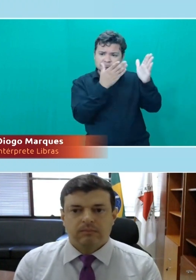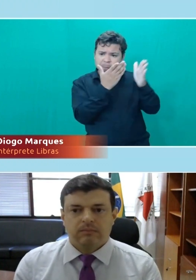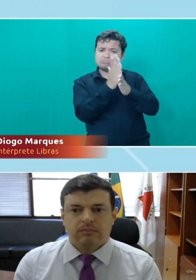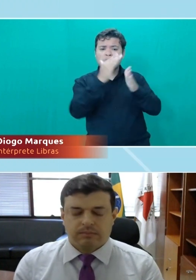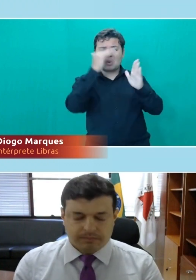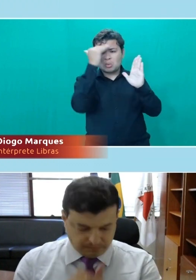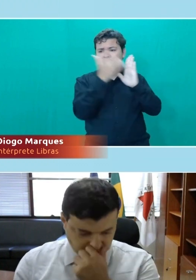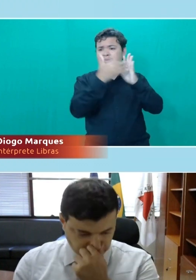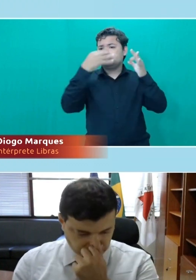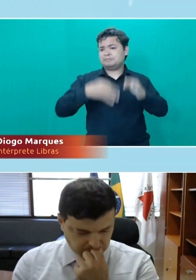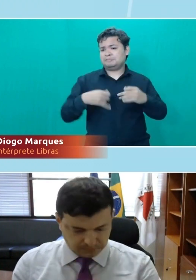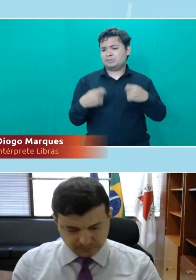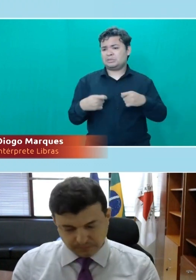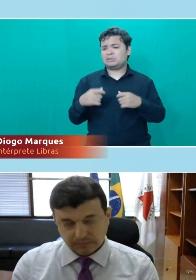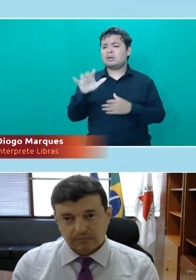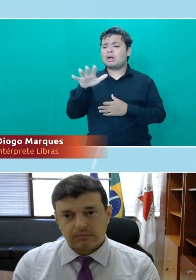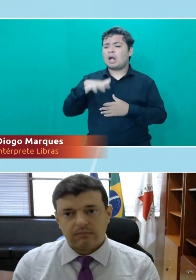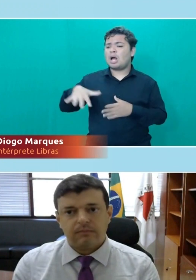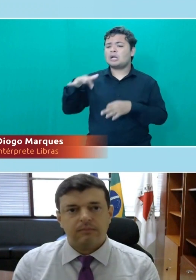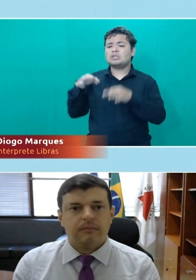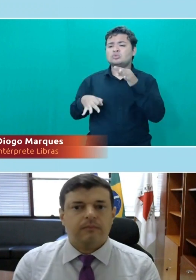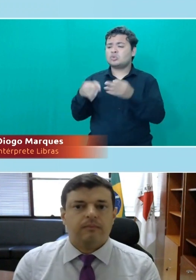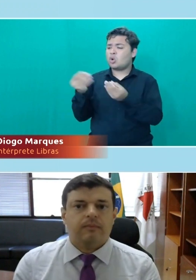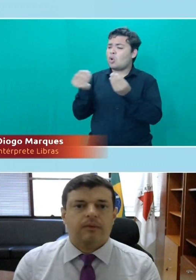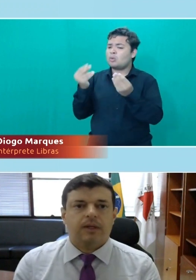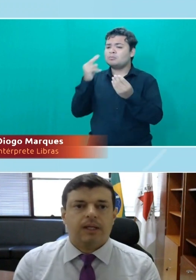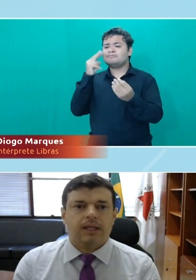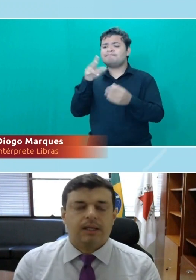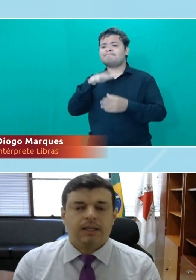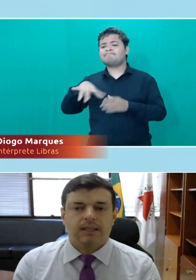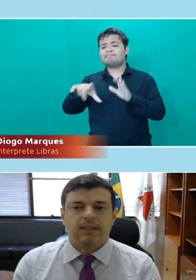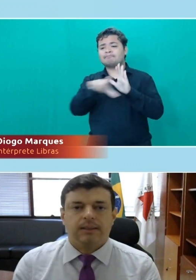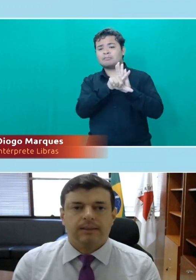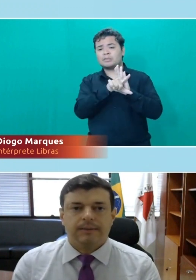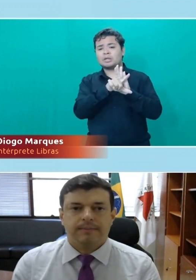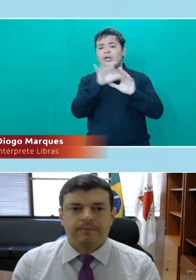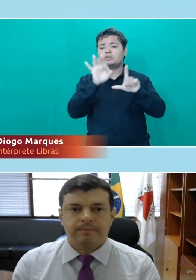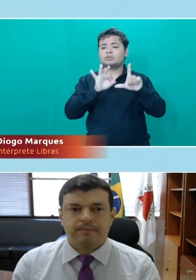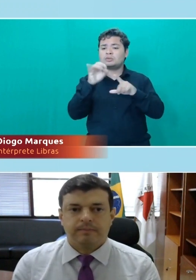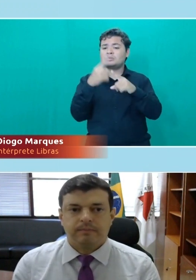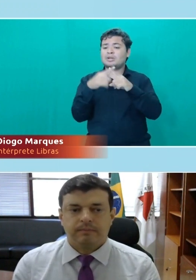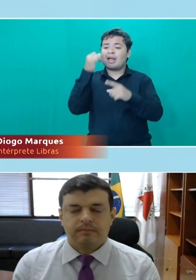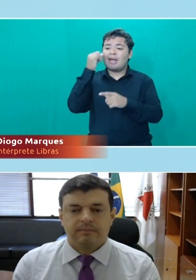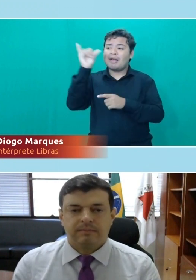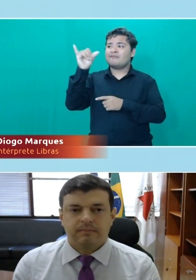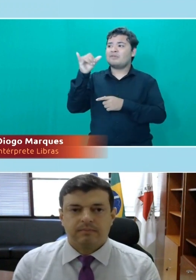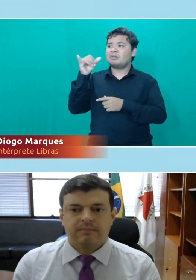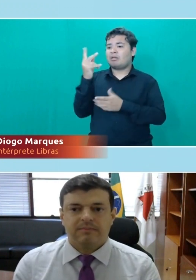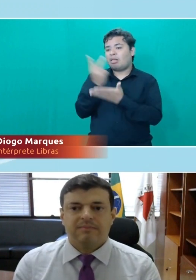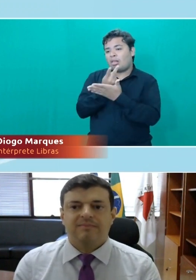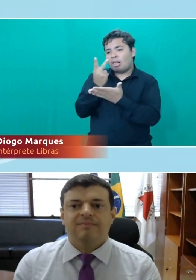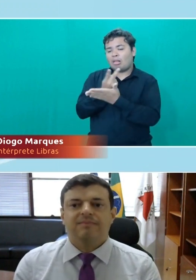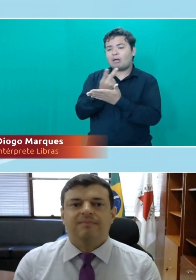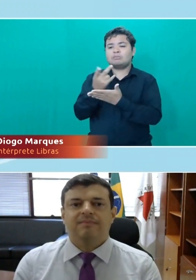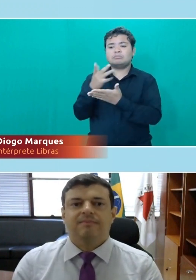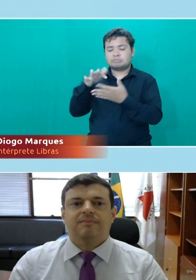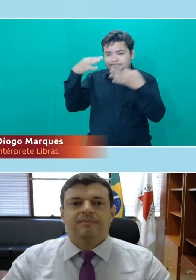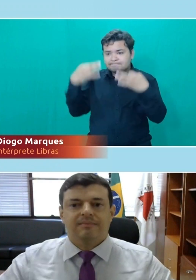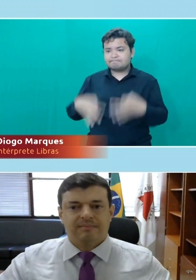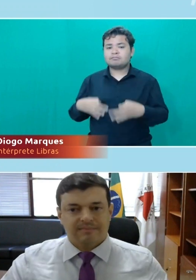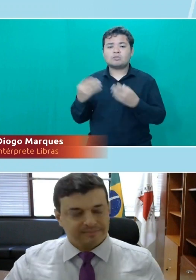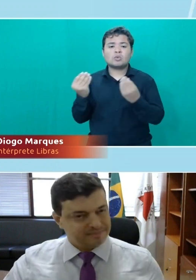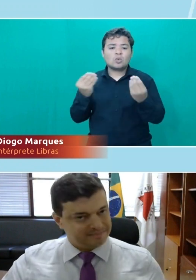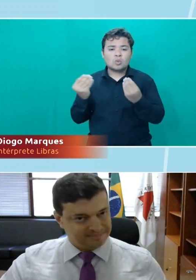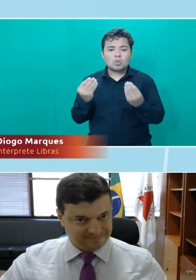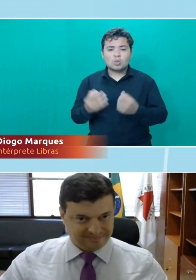deve interpretar essa lei de cotas para que também não incorra numa injustiça, para que a lei deixe de ser cumprida e tenha ganho de causa